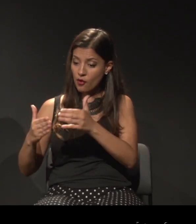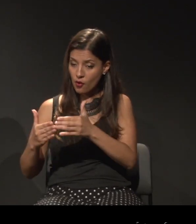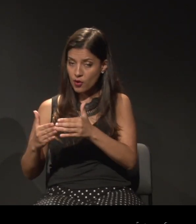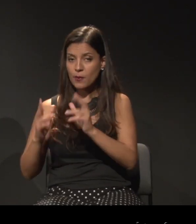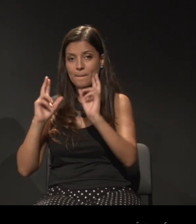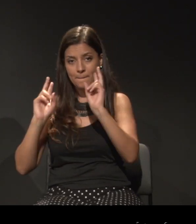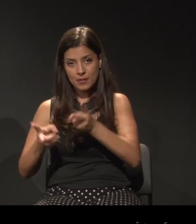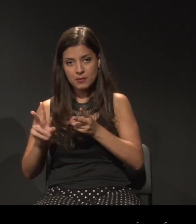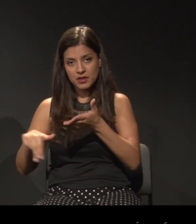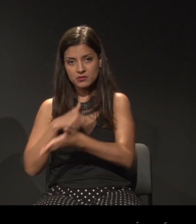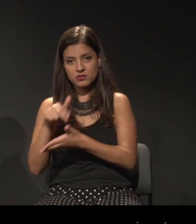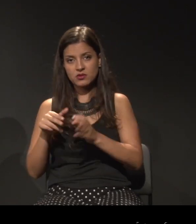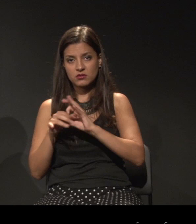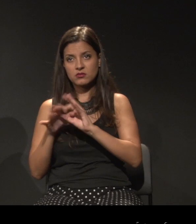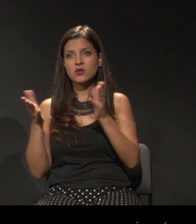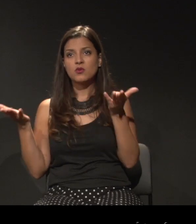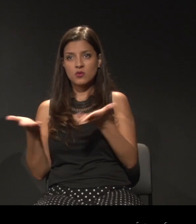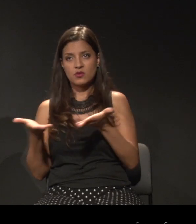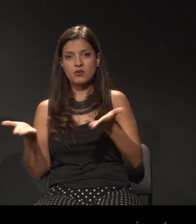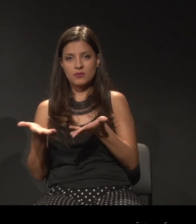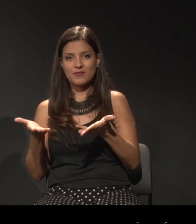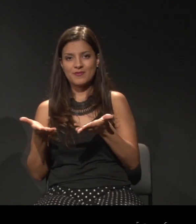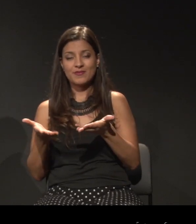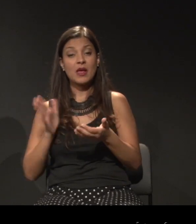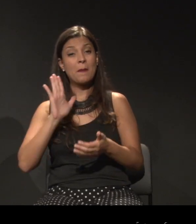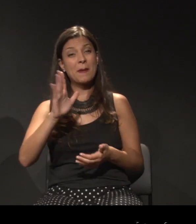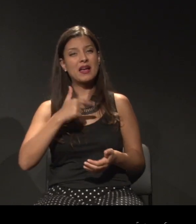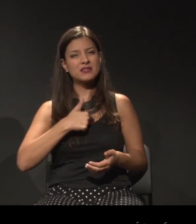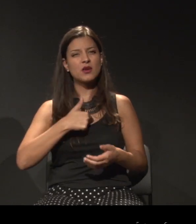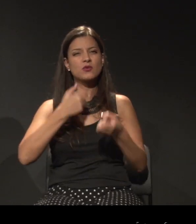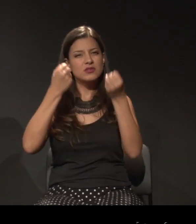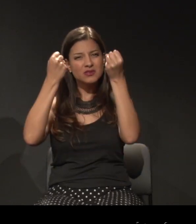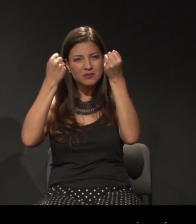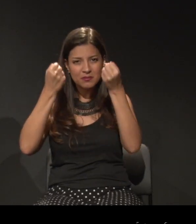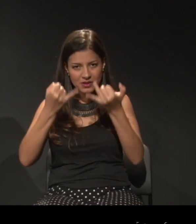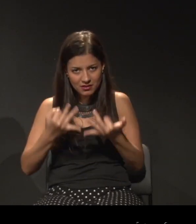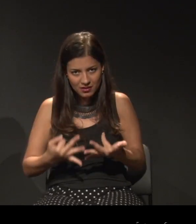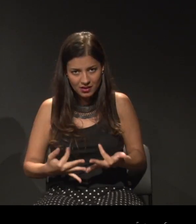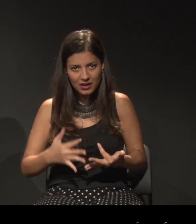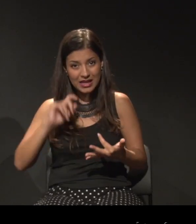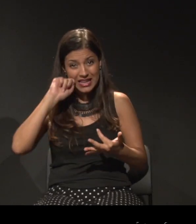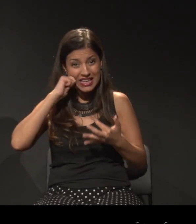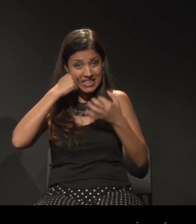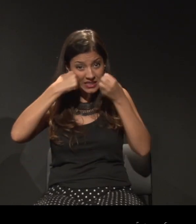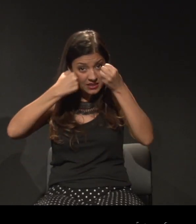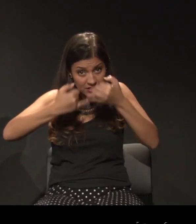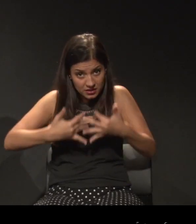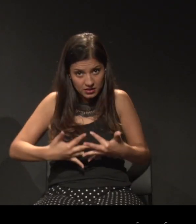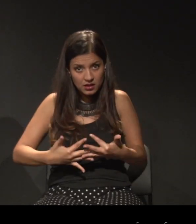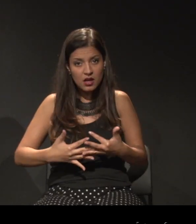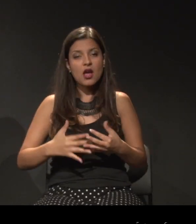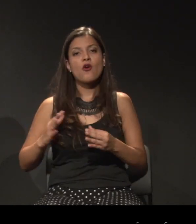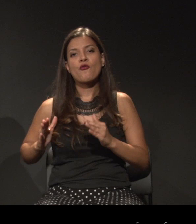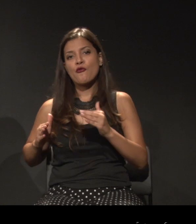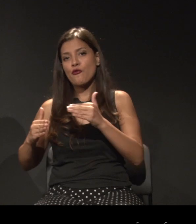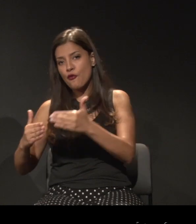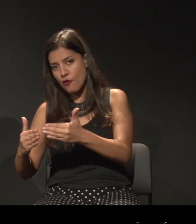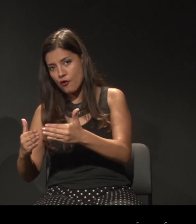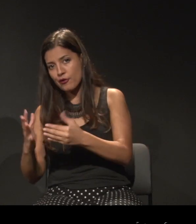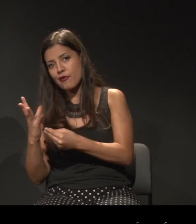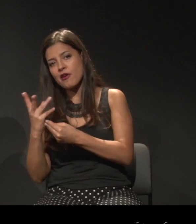Mas eu quero deixar bem escurecido aqui que o Fórum de Artes Negras e Periféricas,